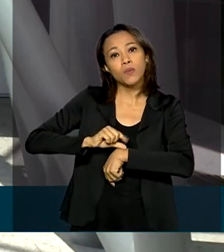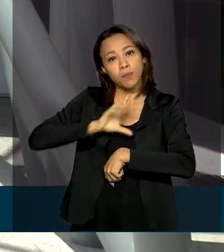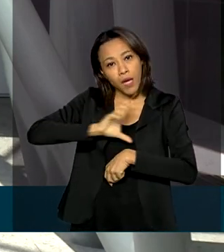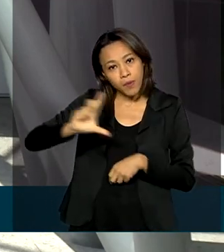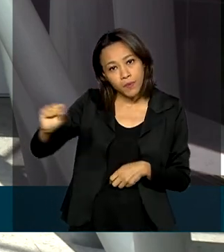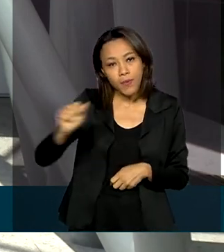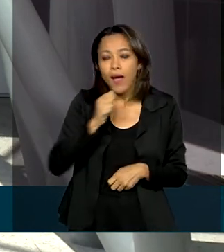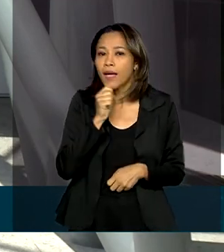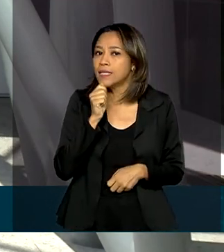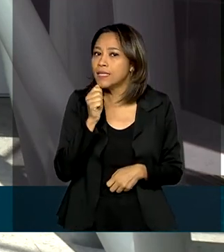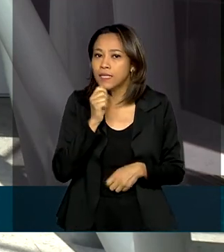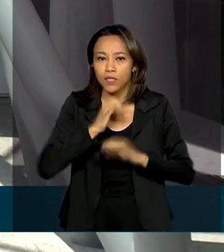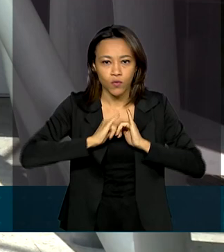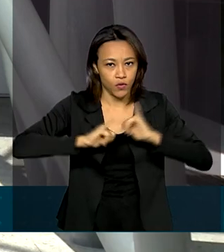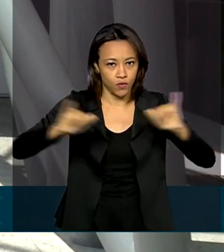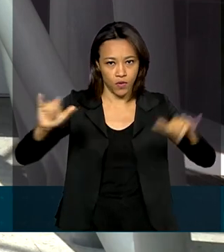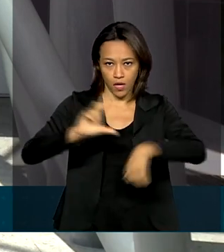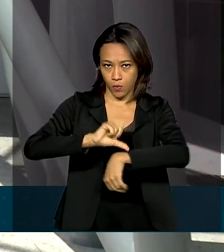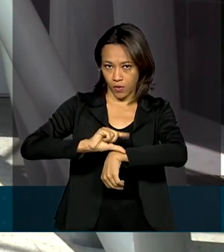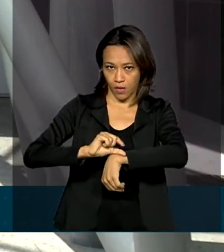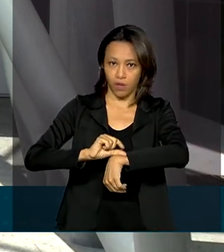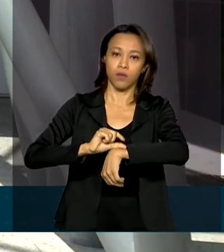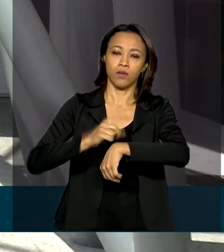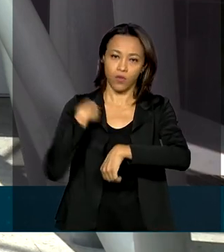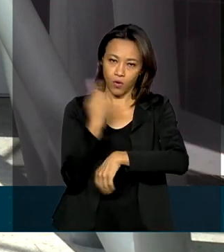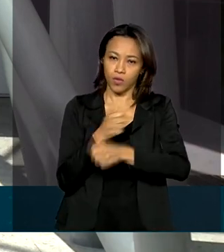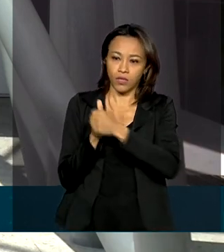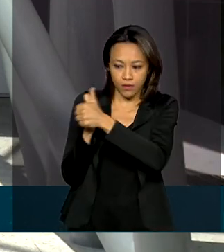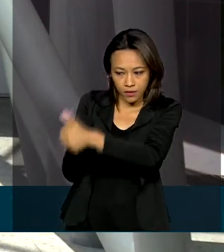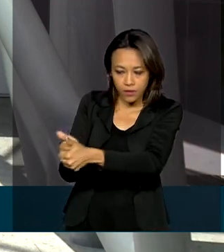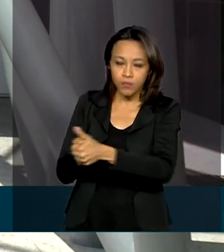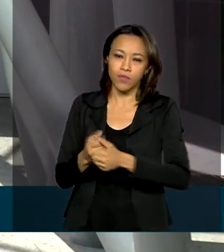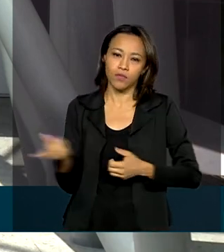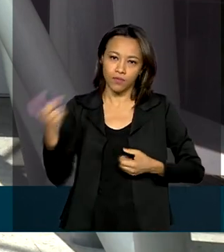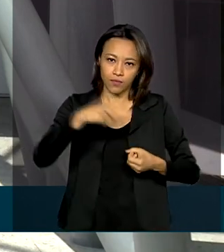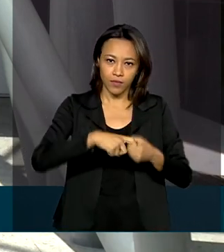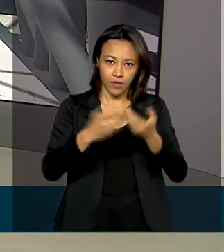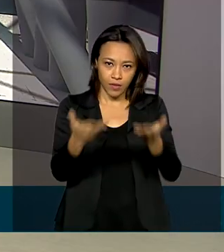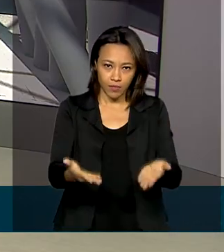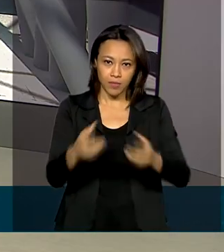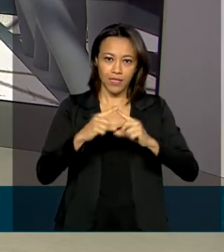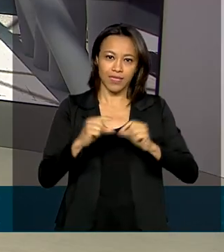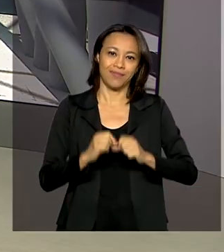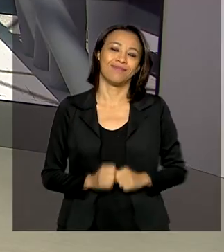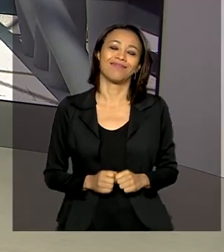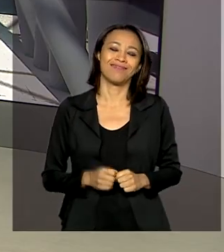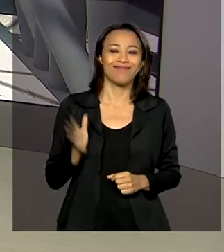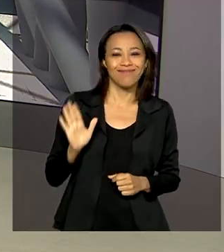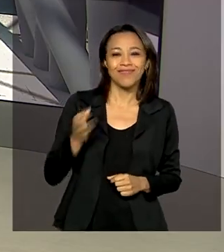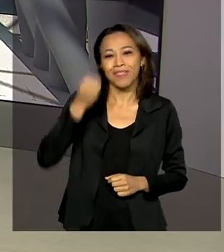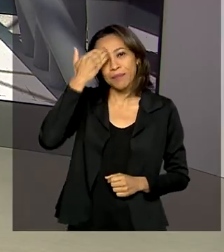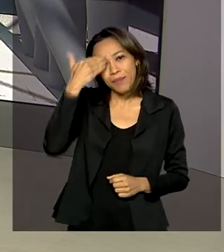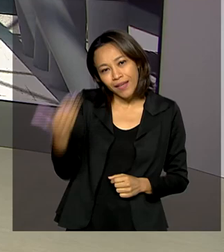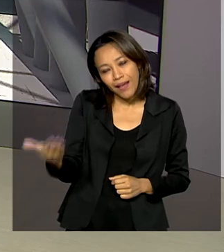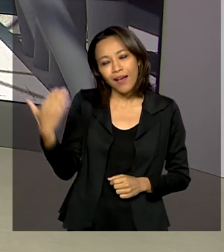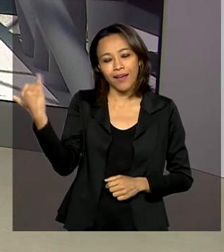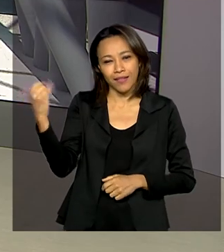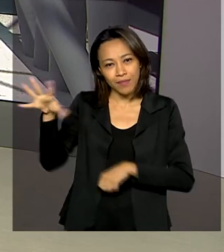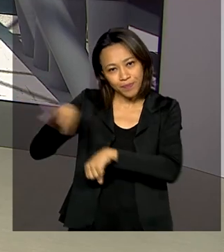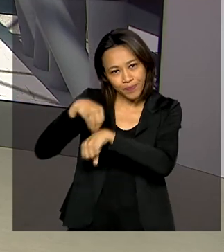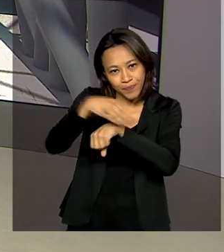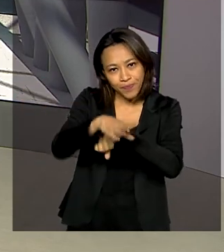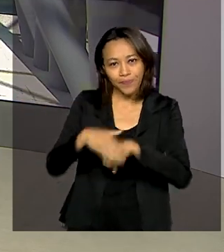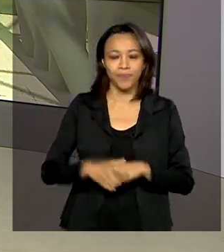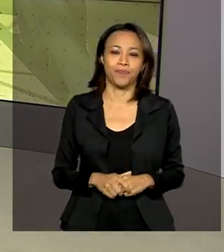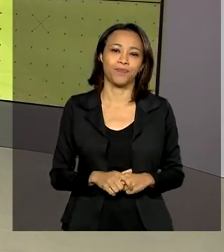não foi divulgado. A gente segue acompanhando. Voltamos ao estúdio. É isso mesmo, Dimas. Obrigado, então, pelas suas informações. Até